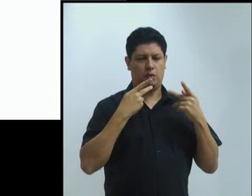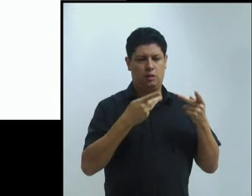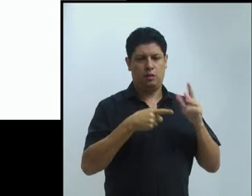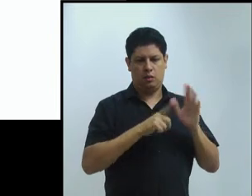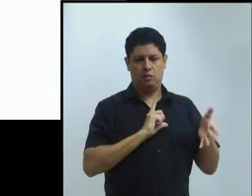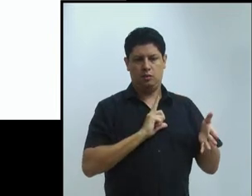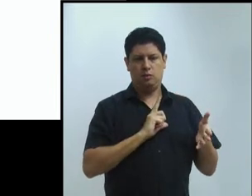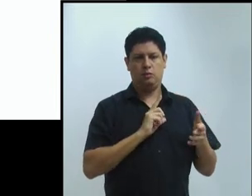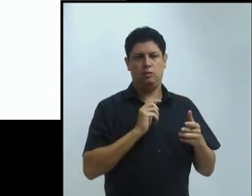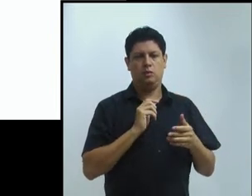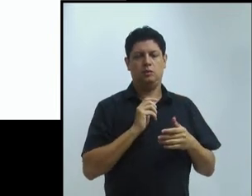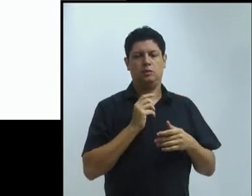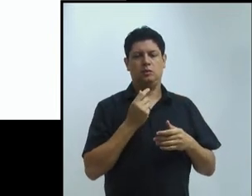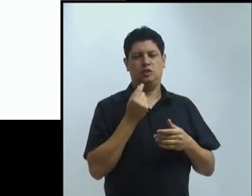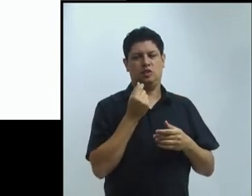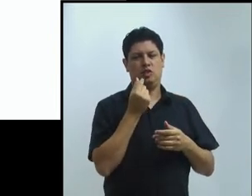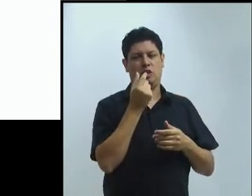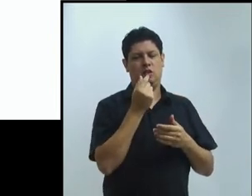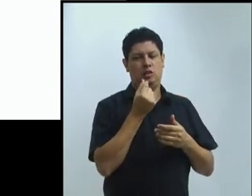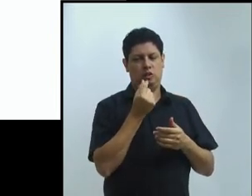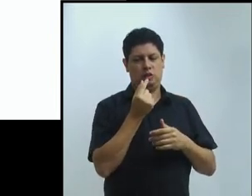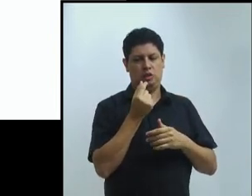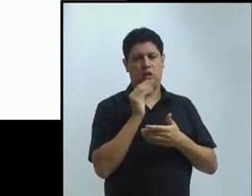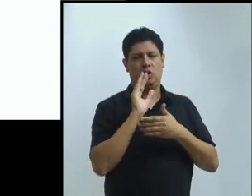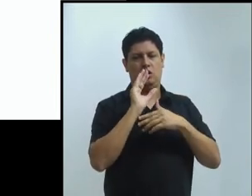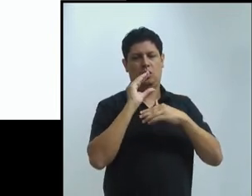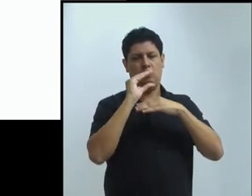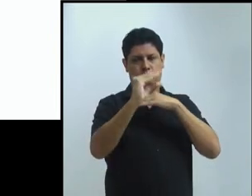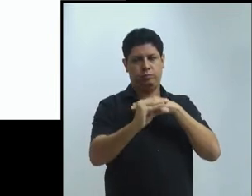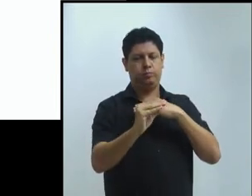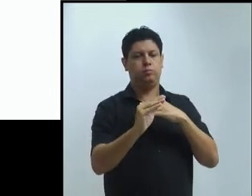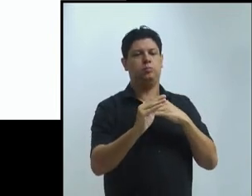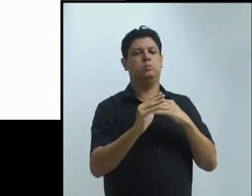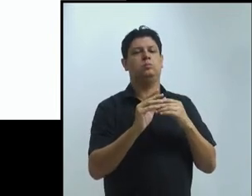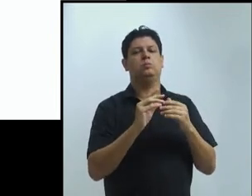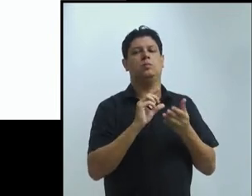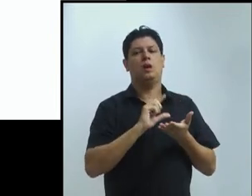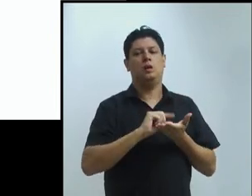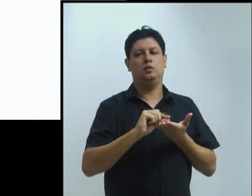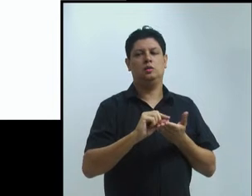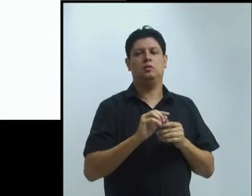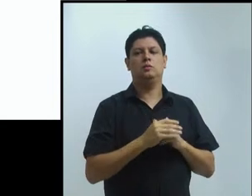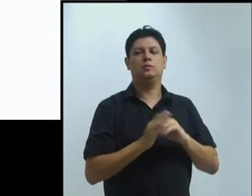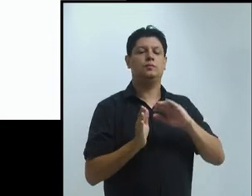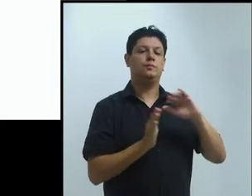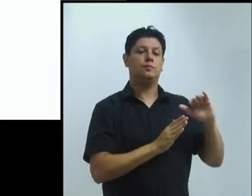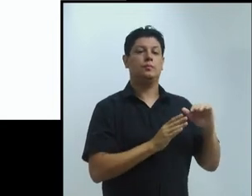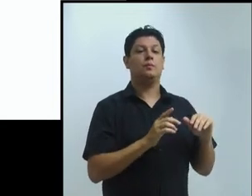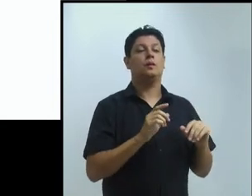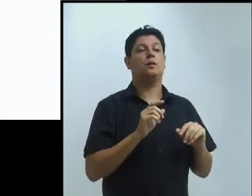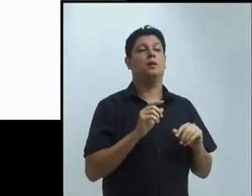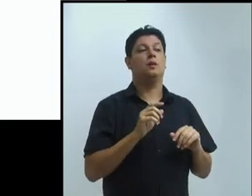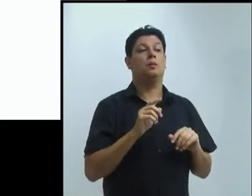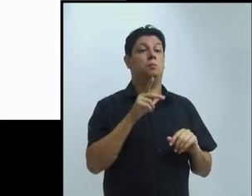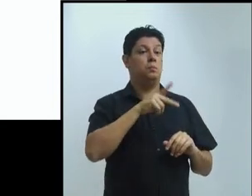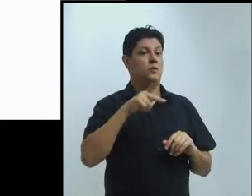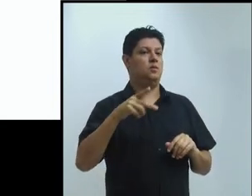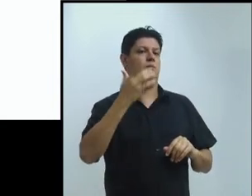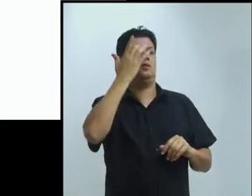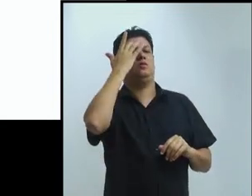Temos aproveitado, talvez, a publicação qualificada, eu não sei, porque normalmente esse programa eu não